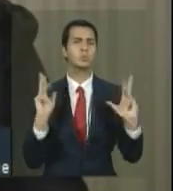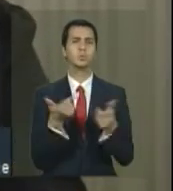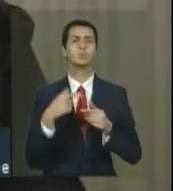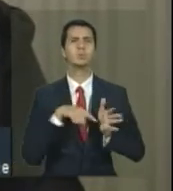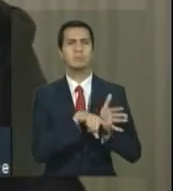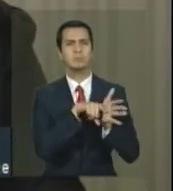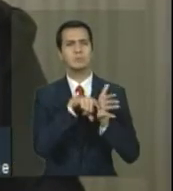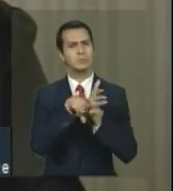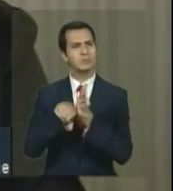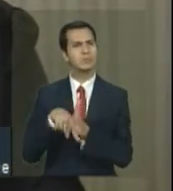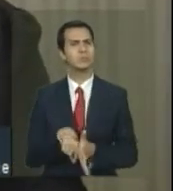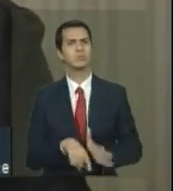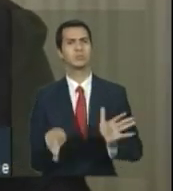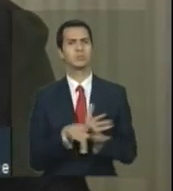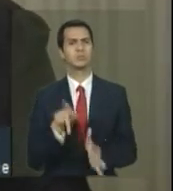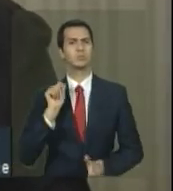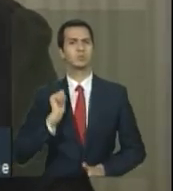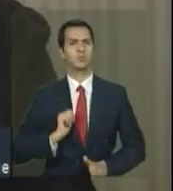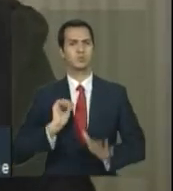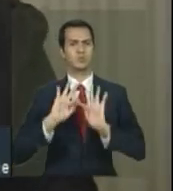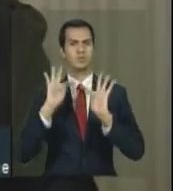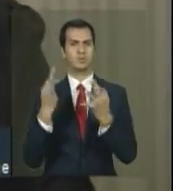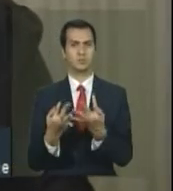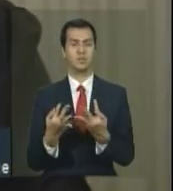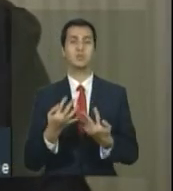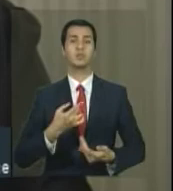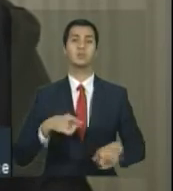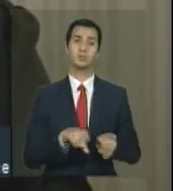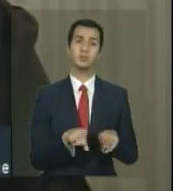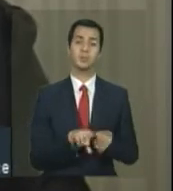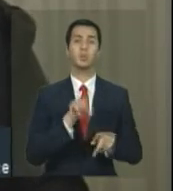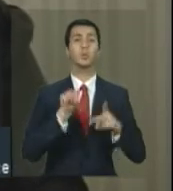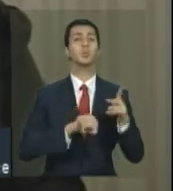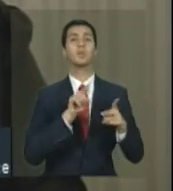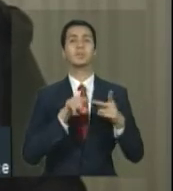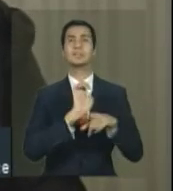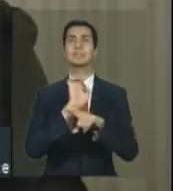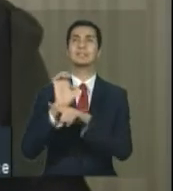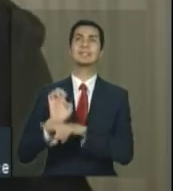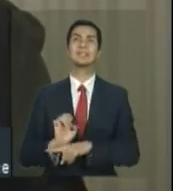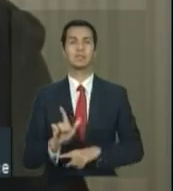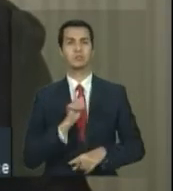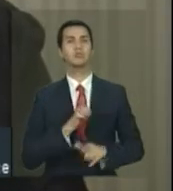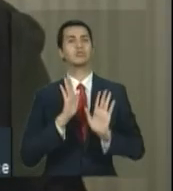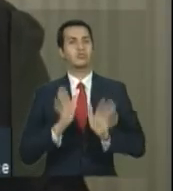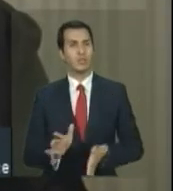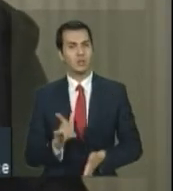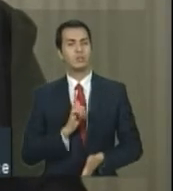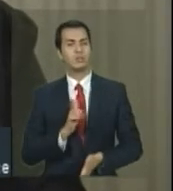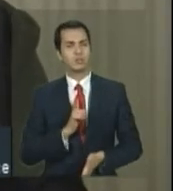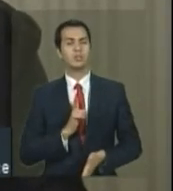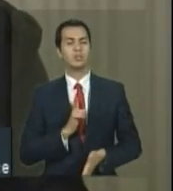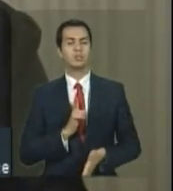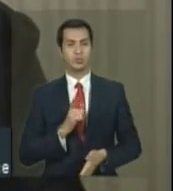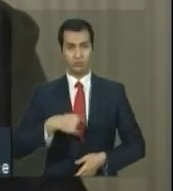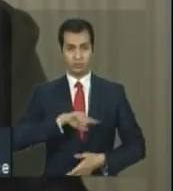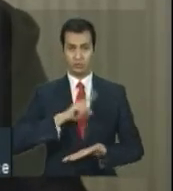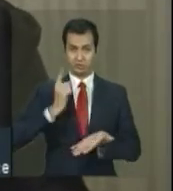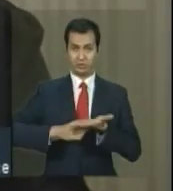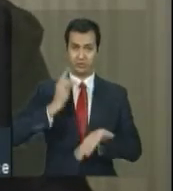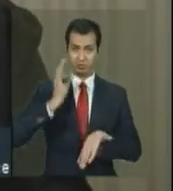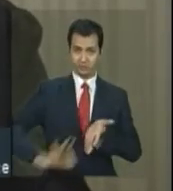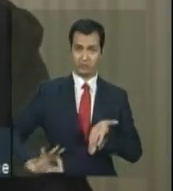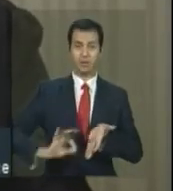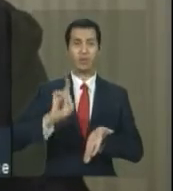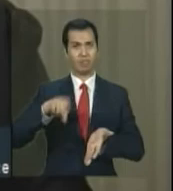que nós temos do Bolsa Família e o que que os estados têm para poder fazer uma avaliação, quando a gente está assinando um acordo, a gente está assinando um acordo